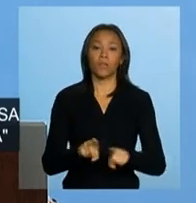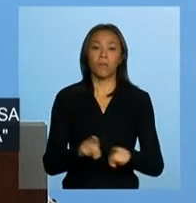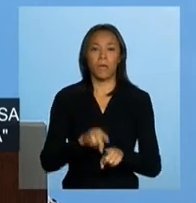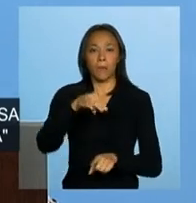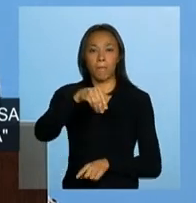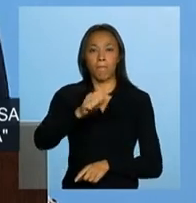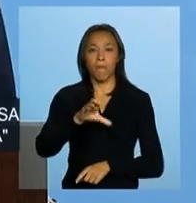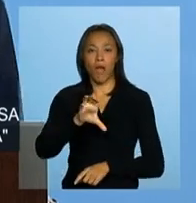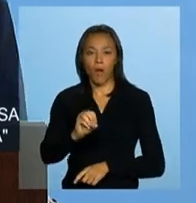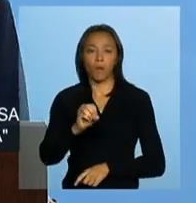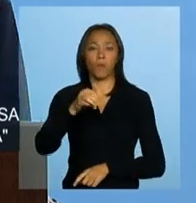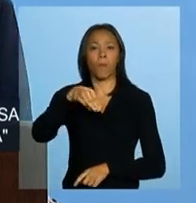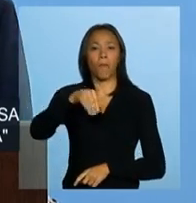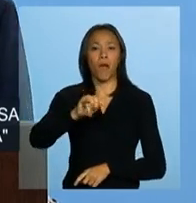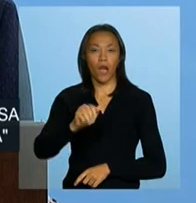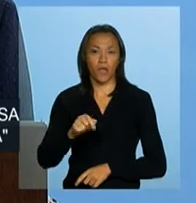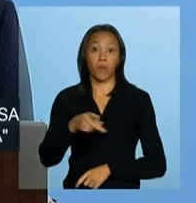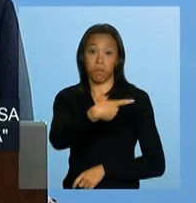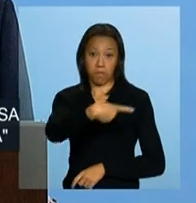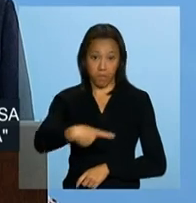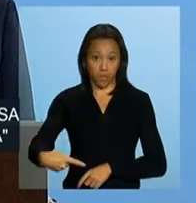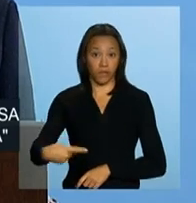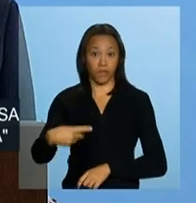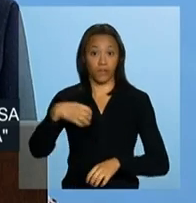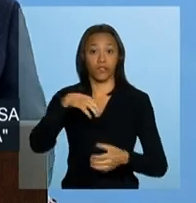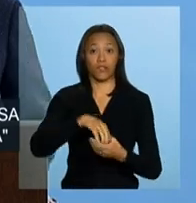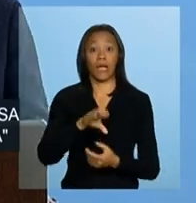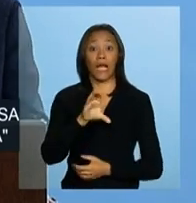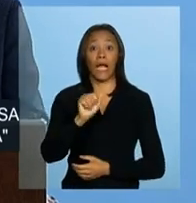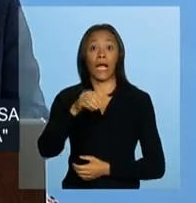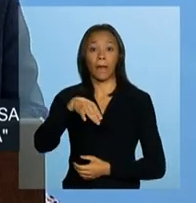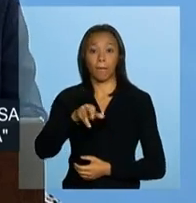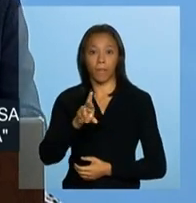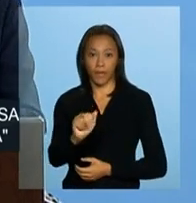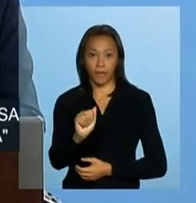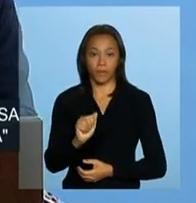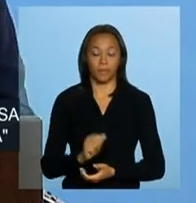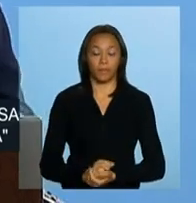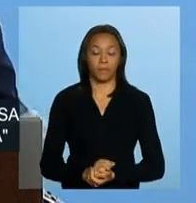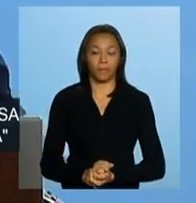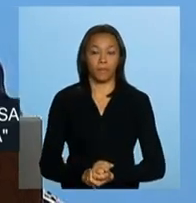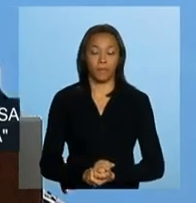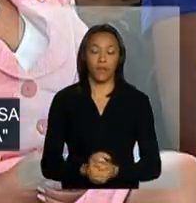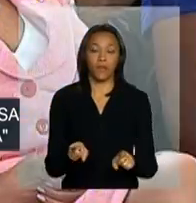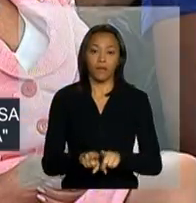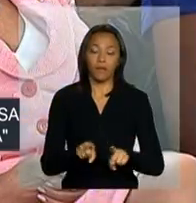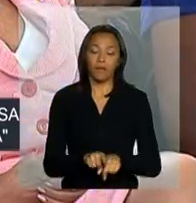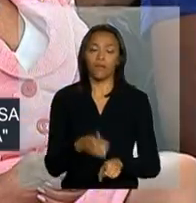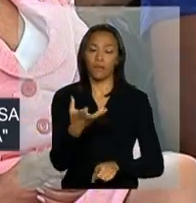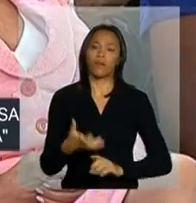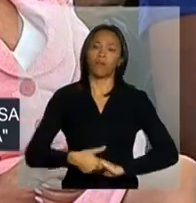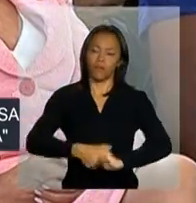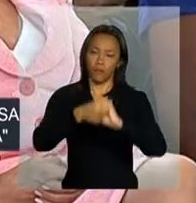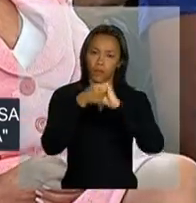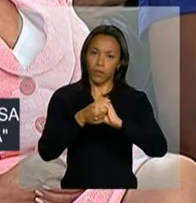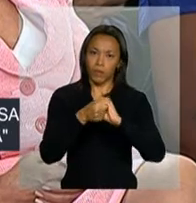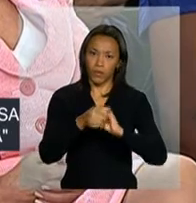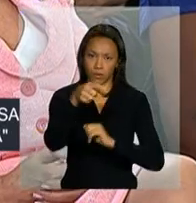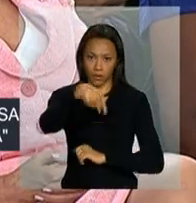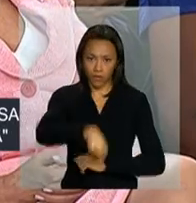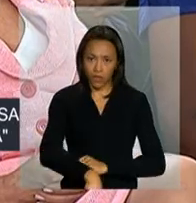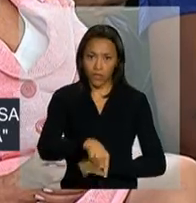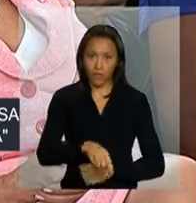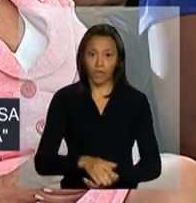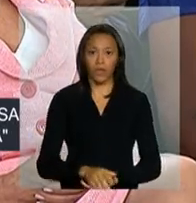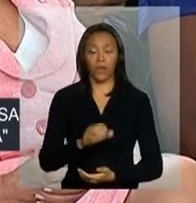Maia, Presidente da Câmara dos Deputados. Queria cumprimentar aqui o